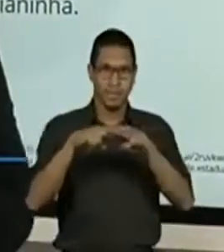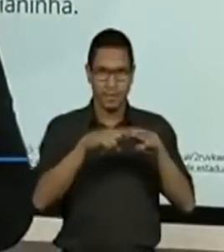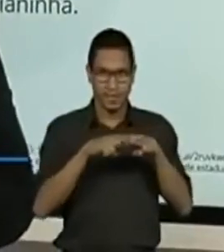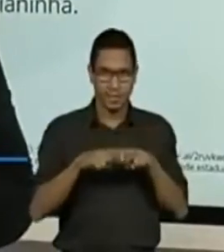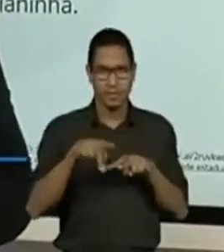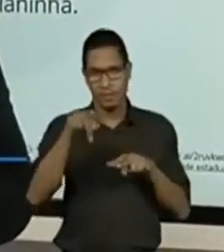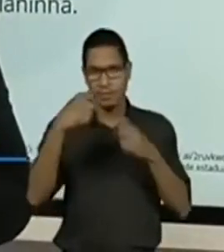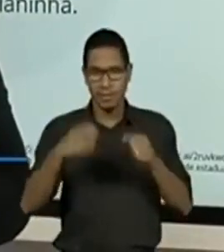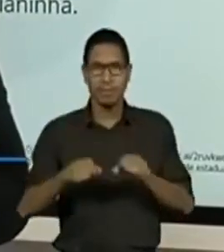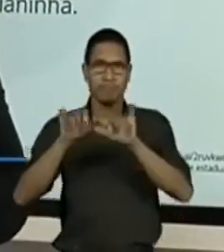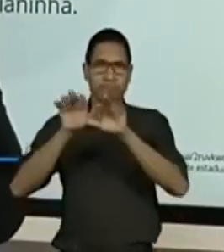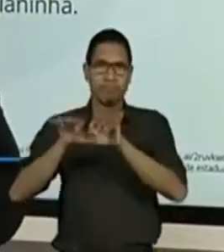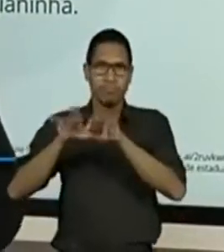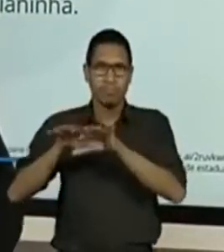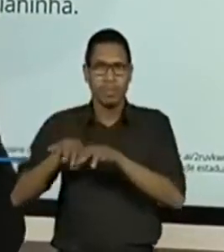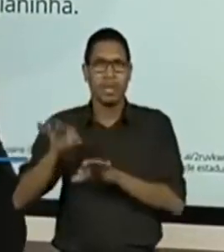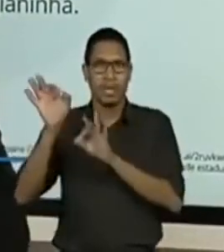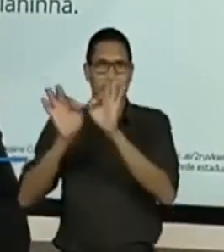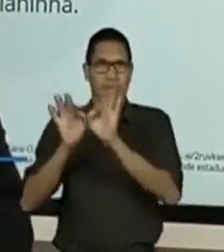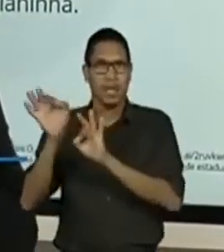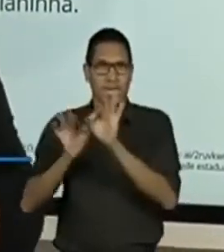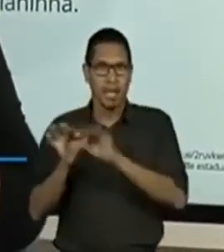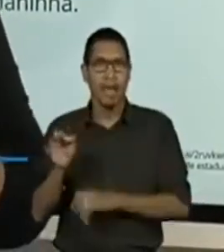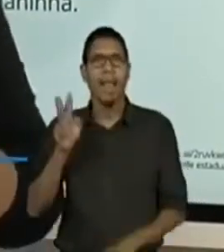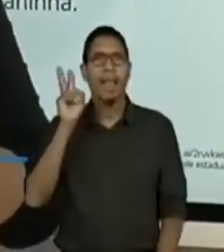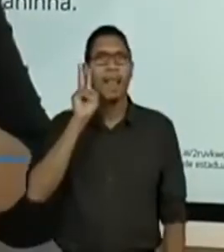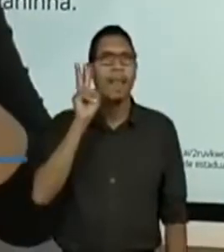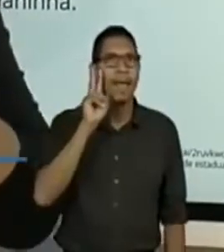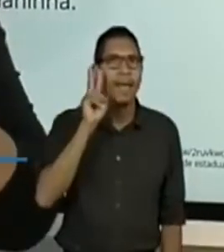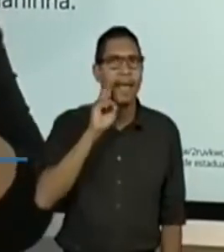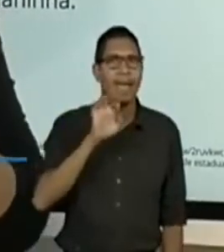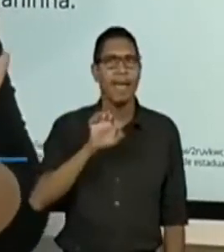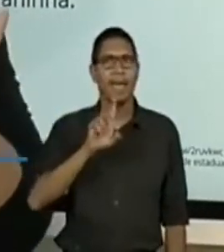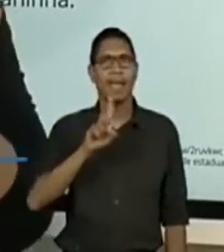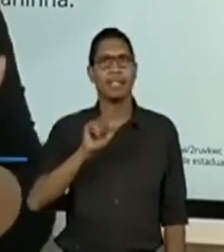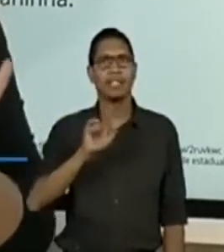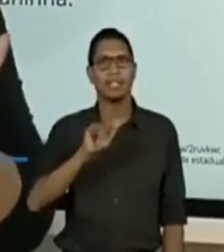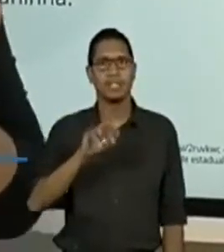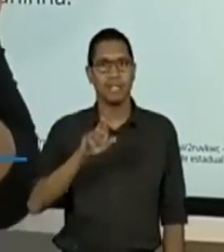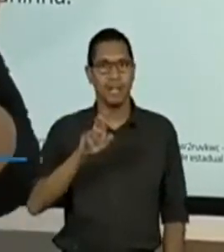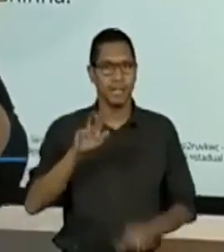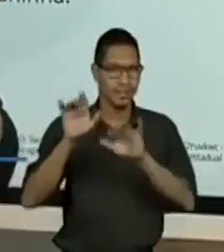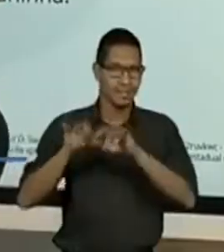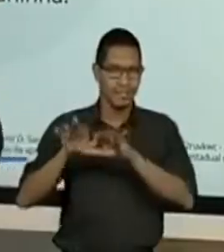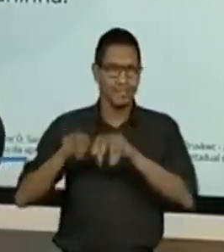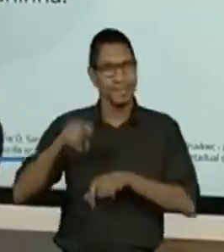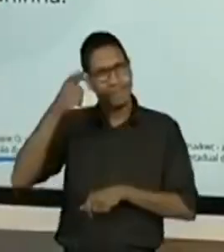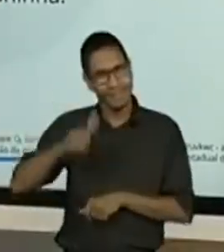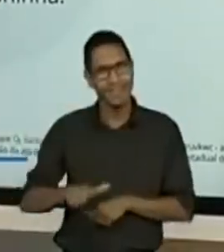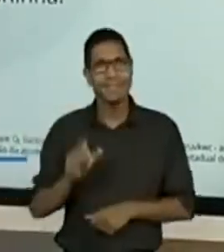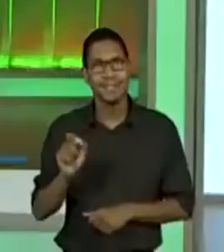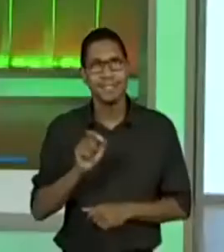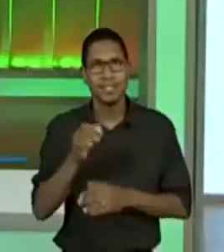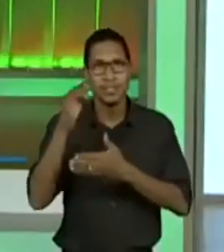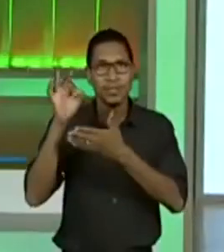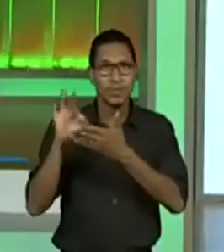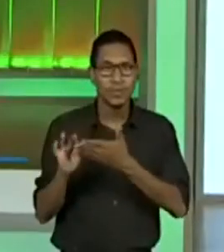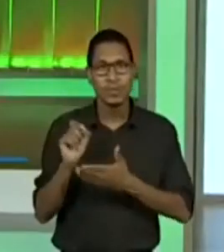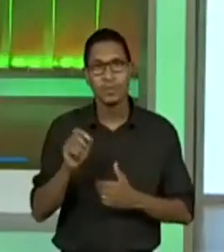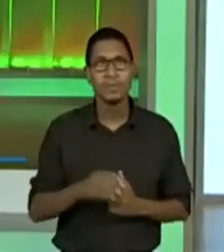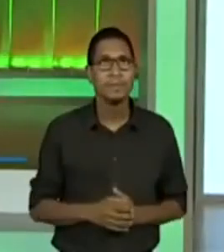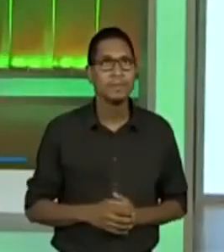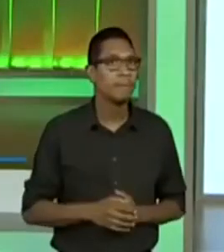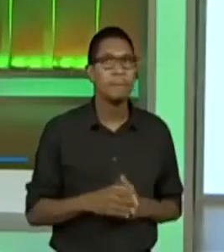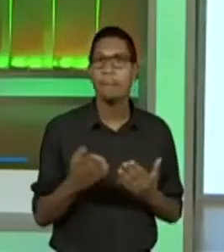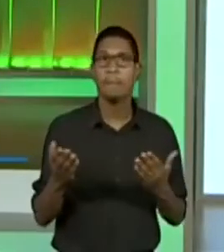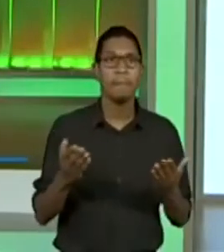têm que editar o texto. Quem se lembra o que é uma edição de texto? Ó, cadê? O